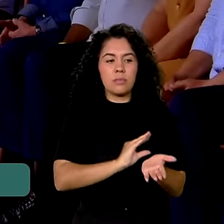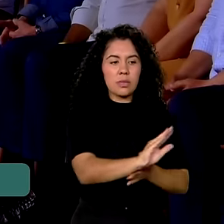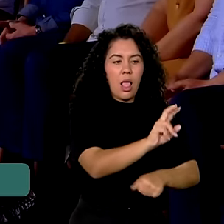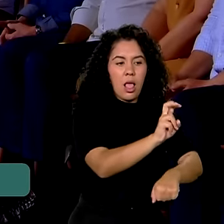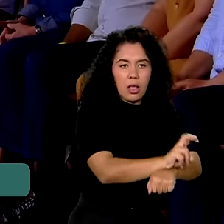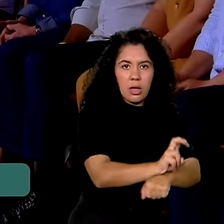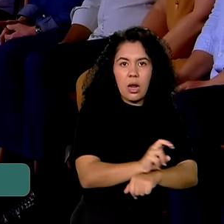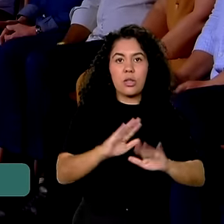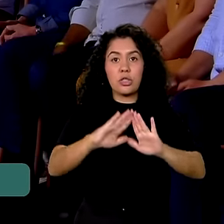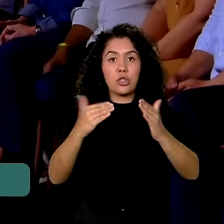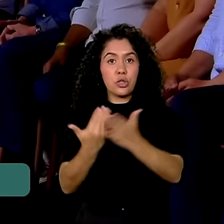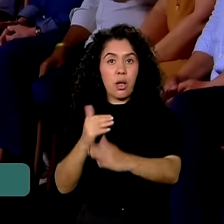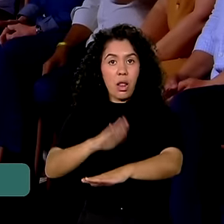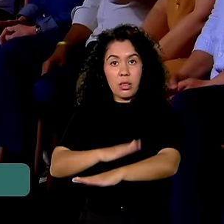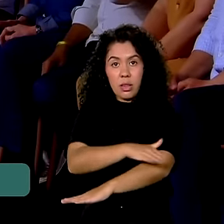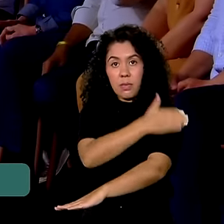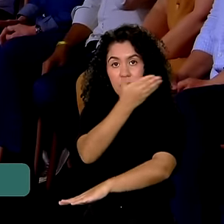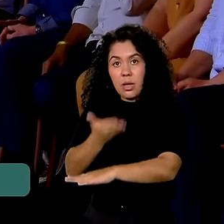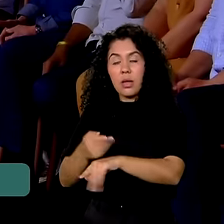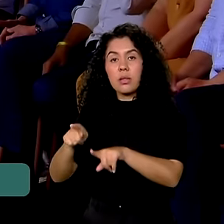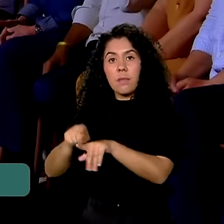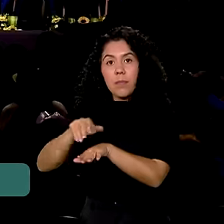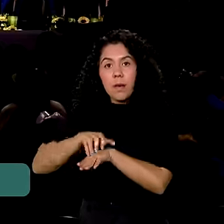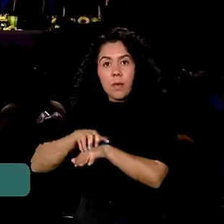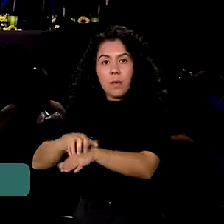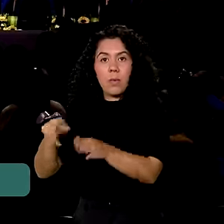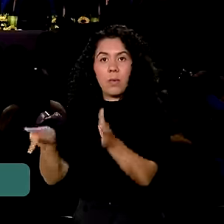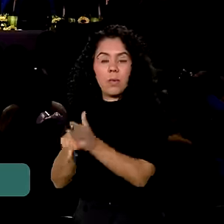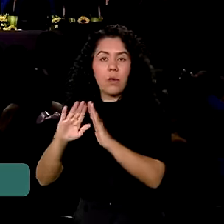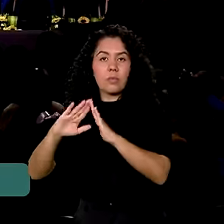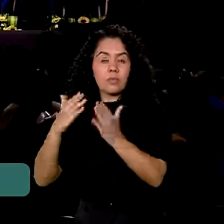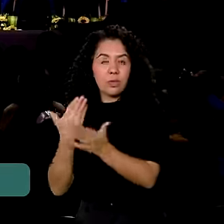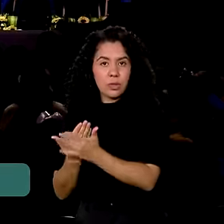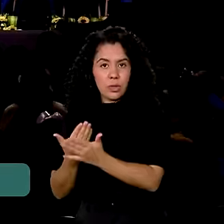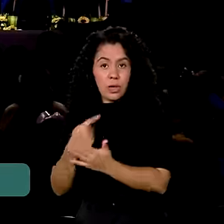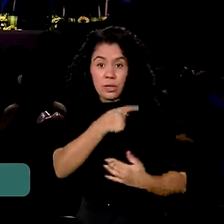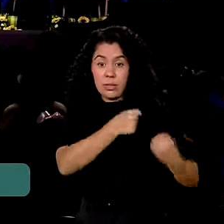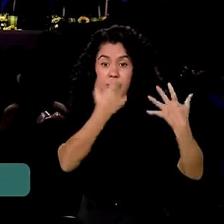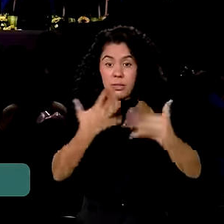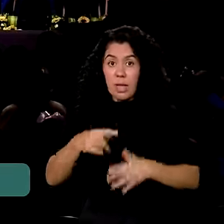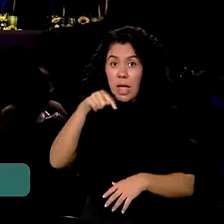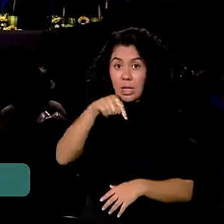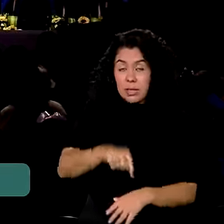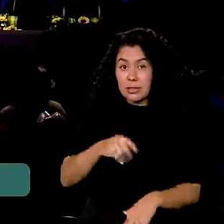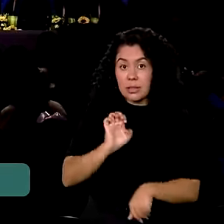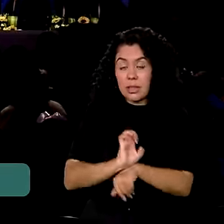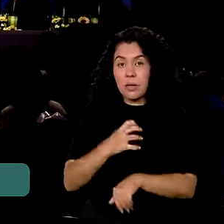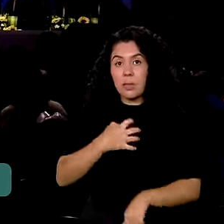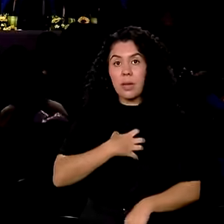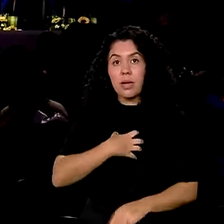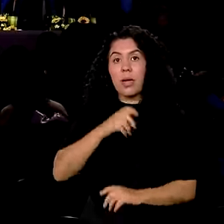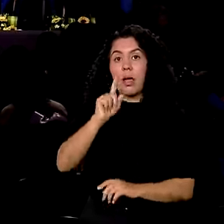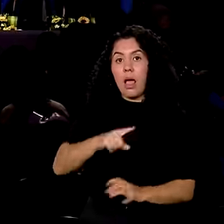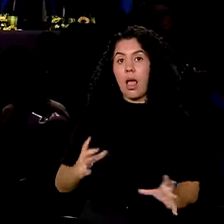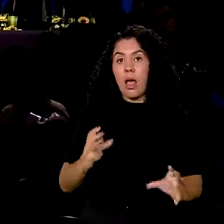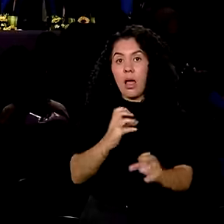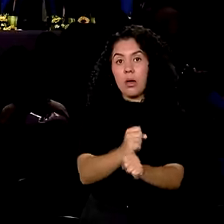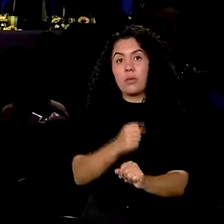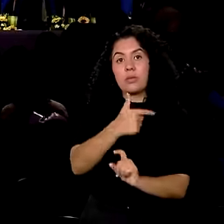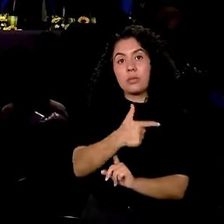escolas de tempo integral e ônibus escolares. Para a Bahia, são 244